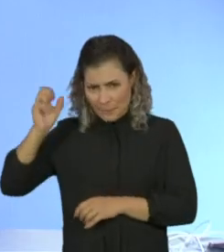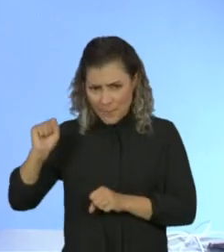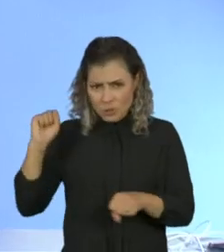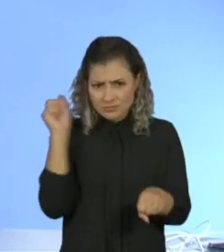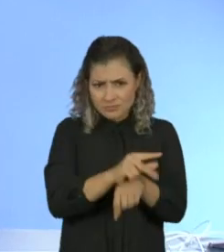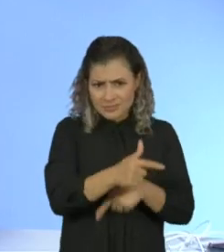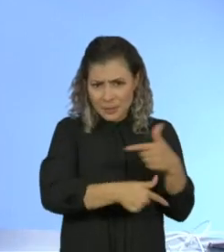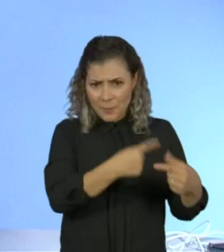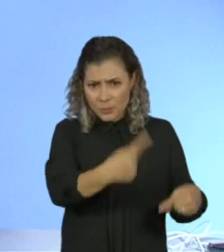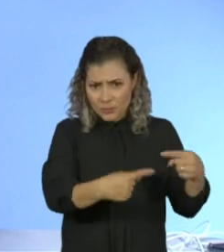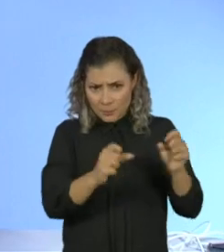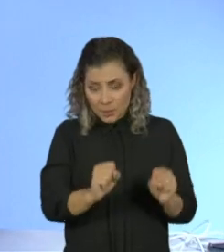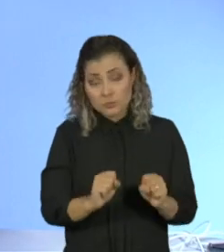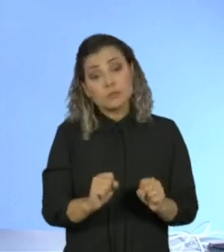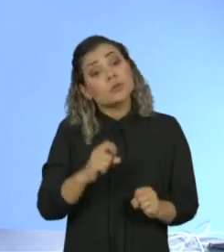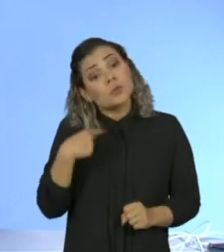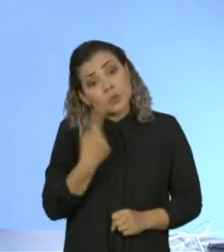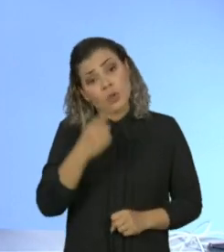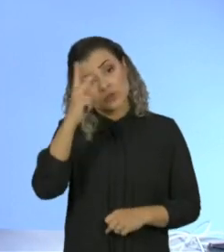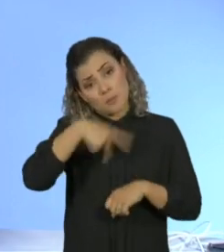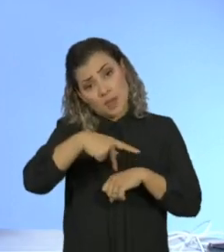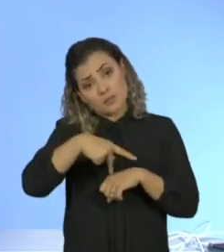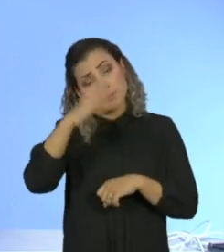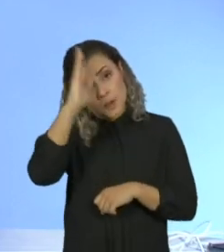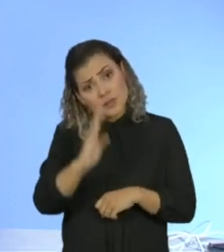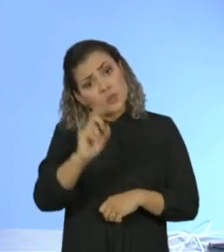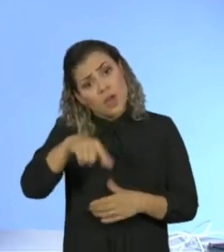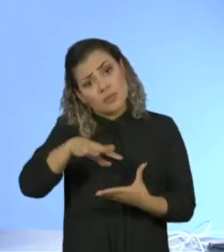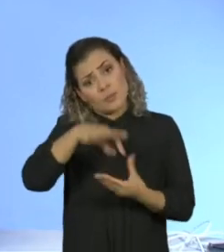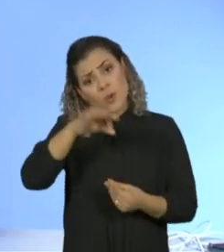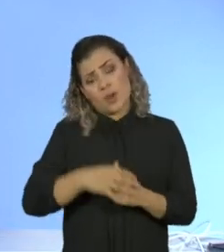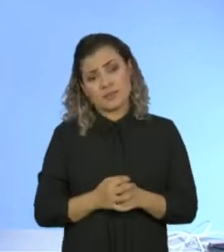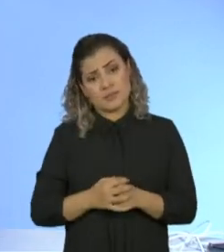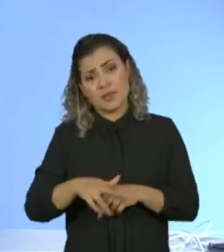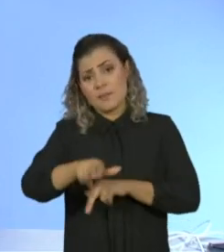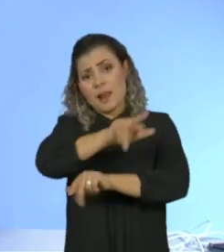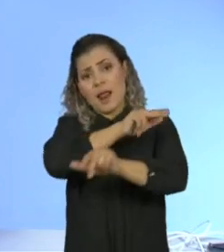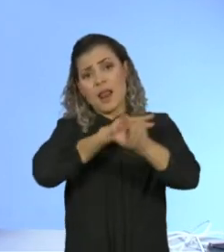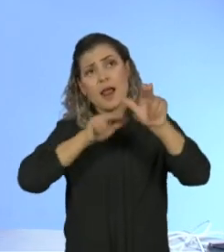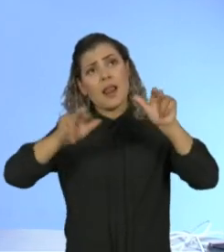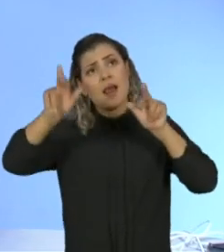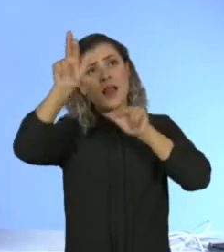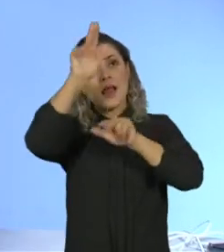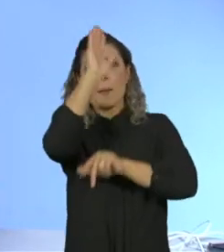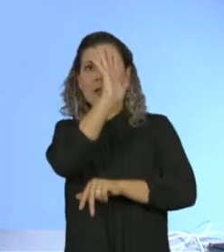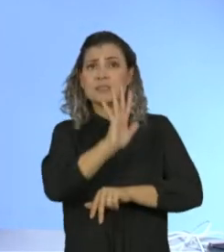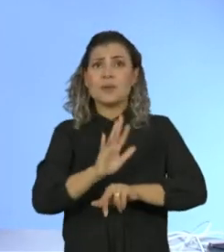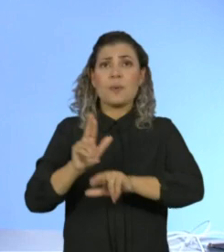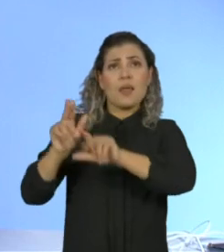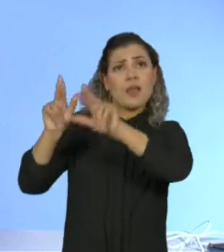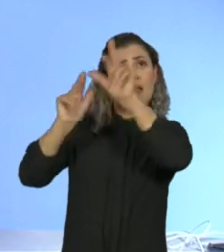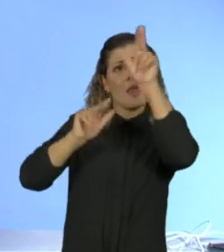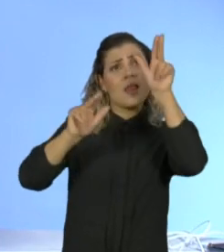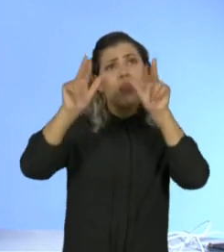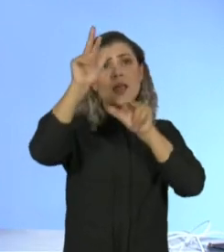Olha, nós vivemos num país democrático, um país plural, de diferenças, de divergências.